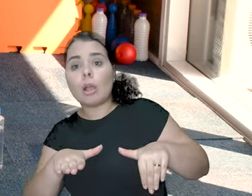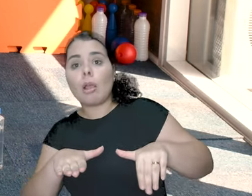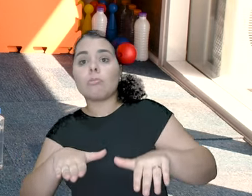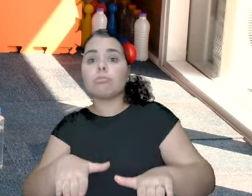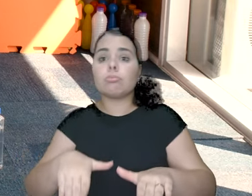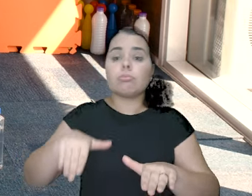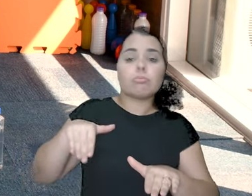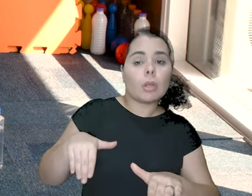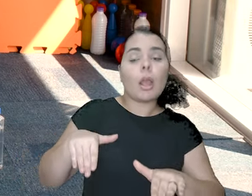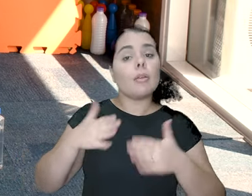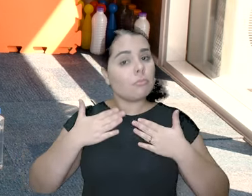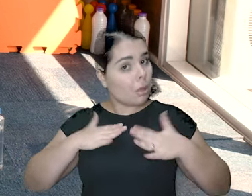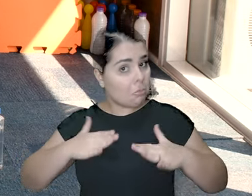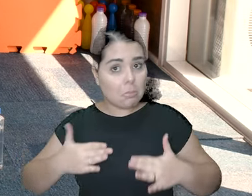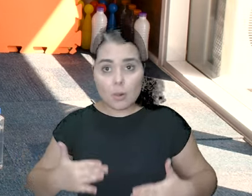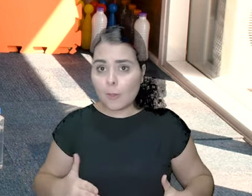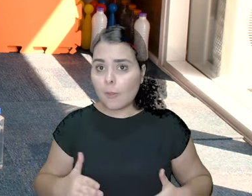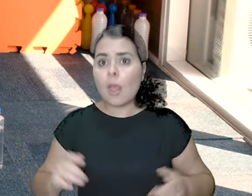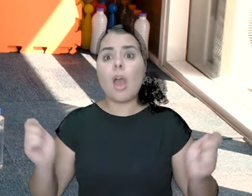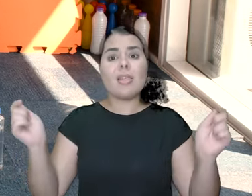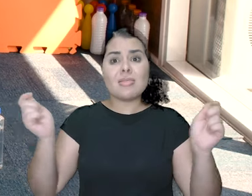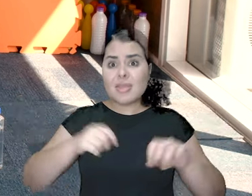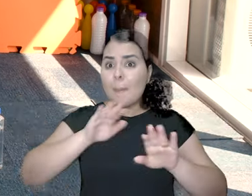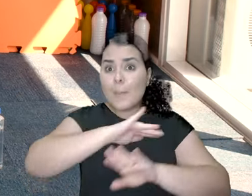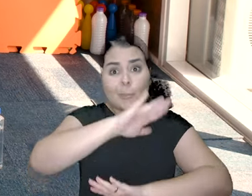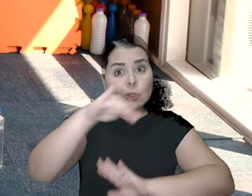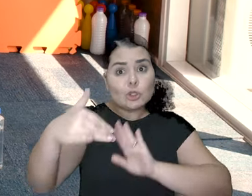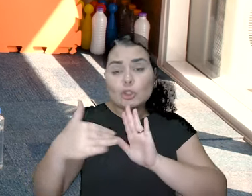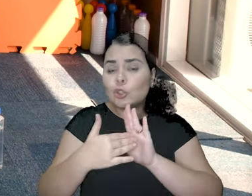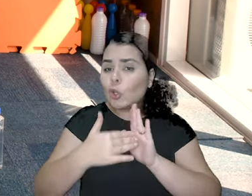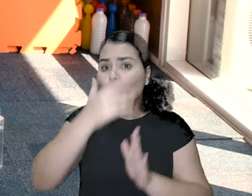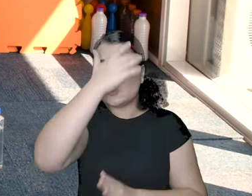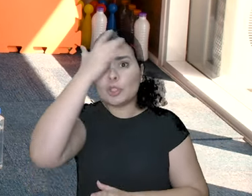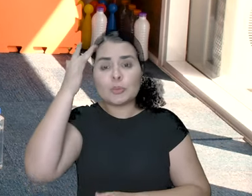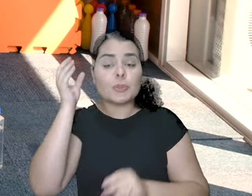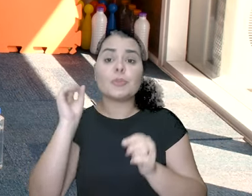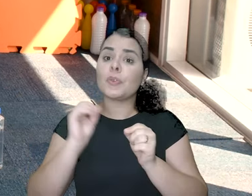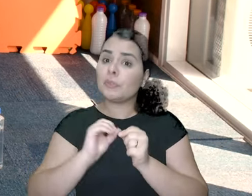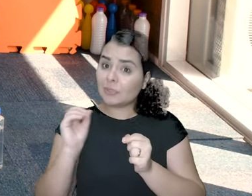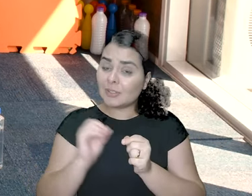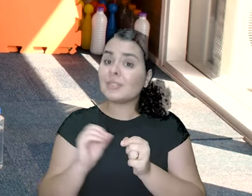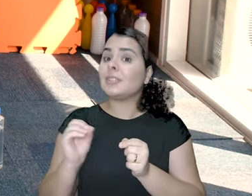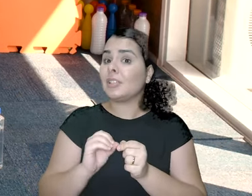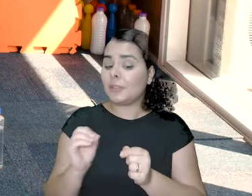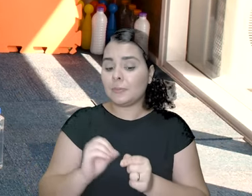Tchau! Tranquilo, né? Dá para todo mundo fazer.